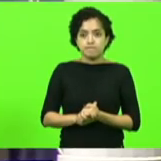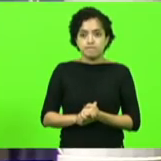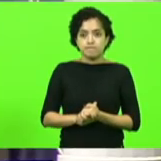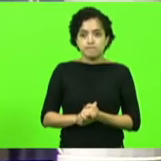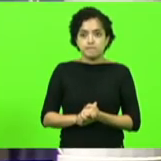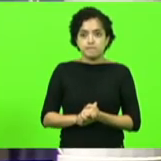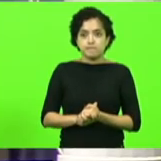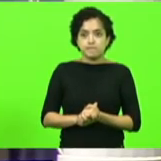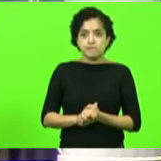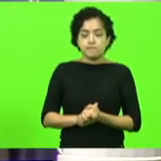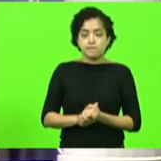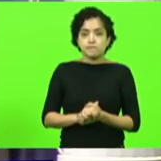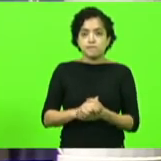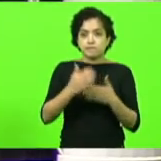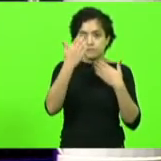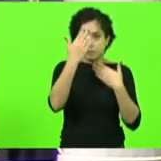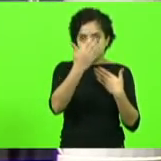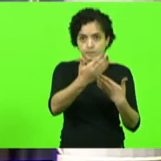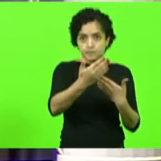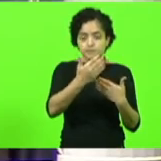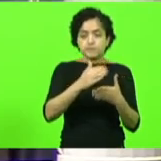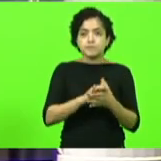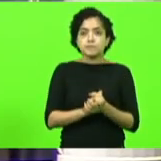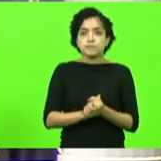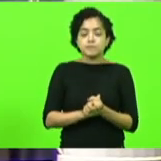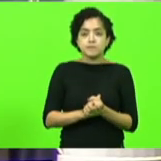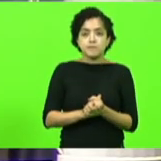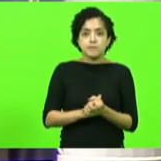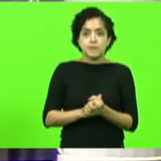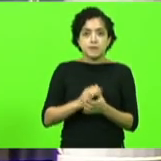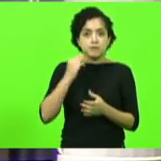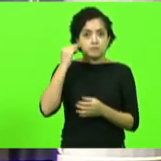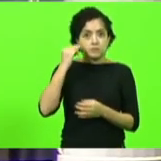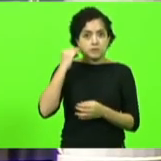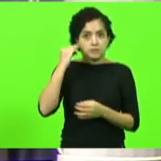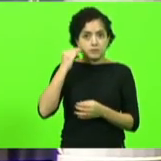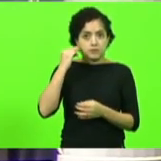obrigado deputado Márcio Machado